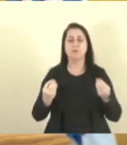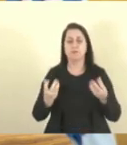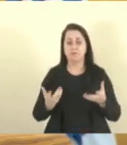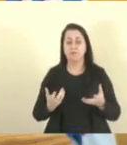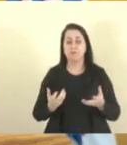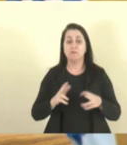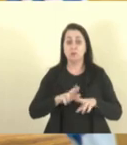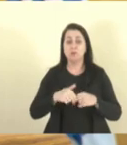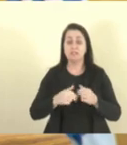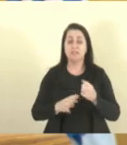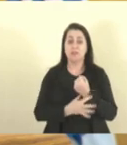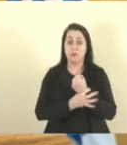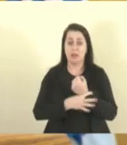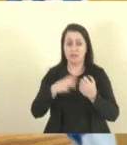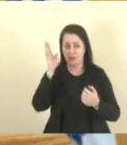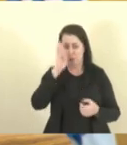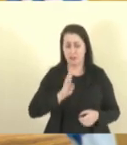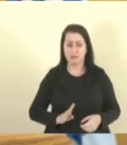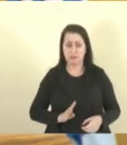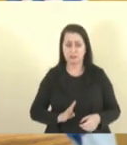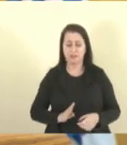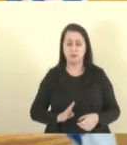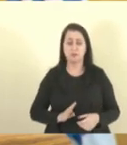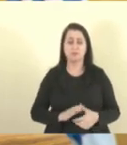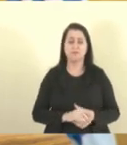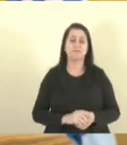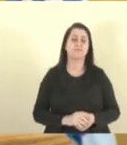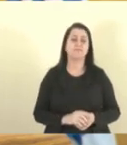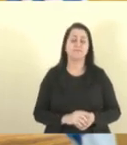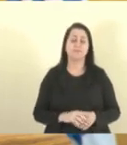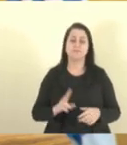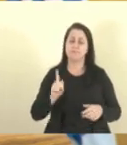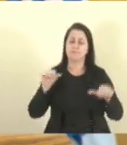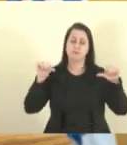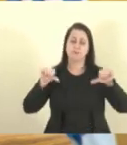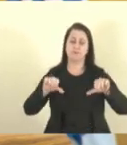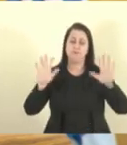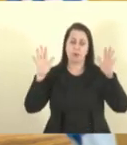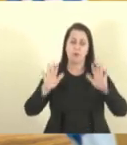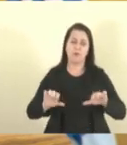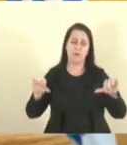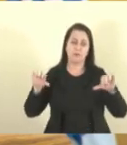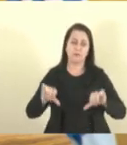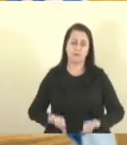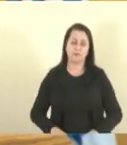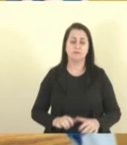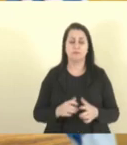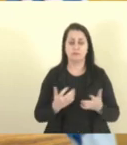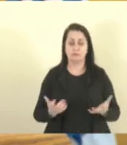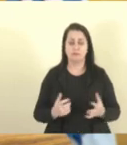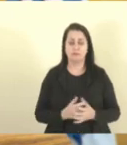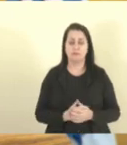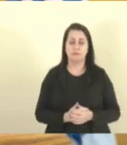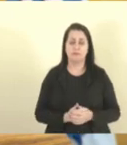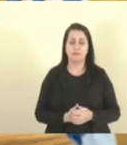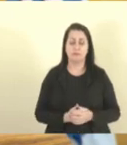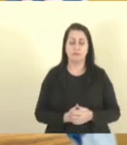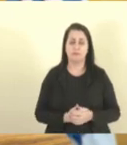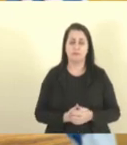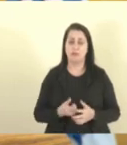por isso que essa segurança, no Brasil, ela está indo de mal a pior, não é problema da